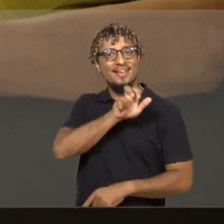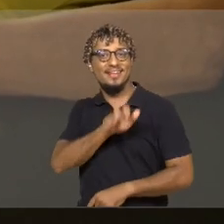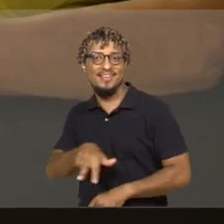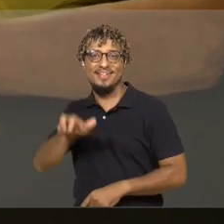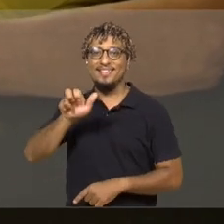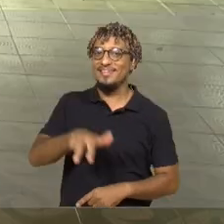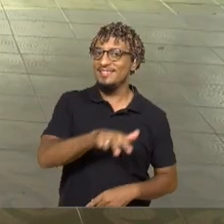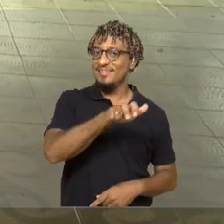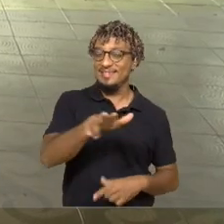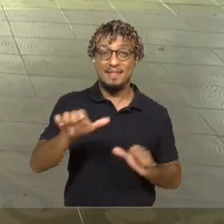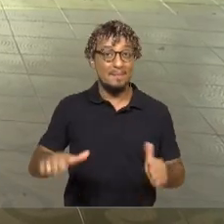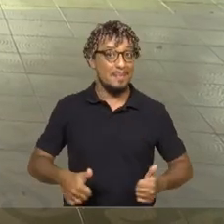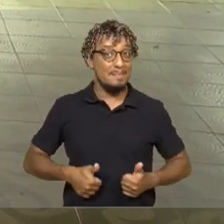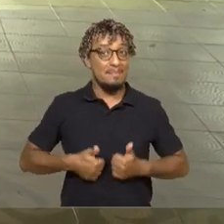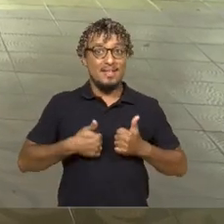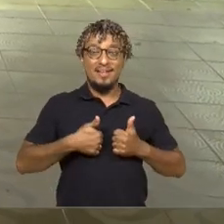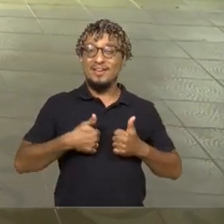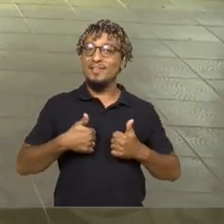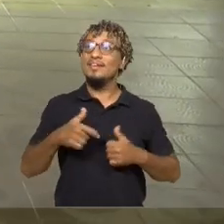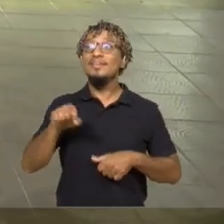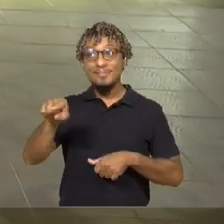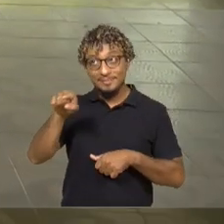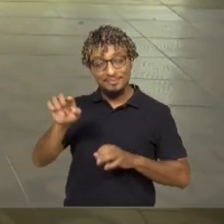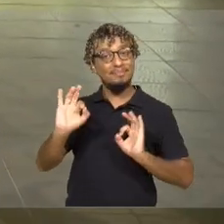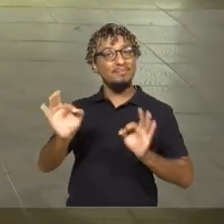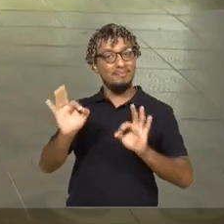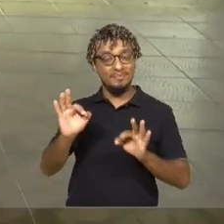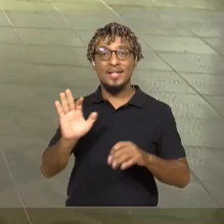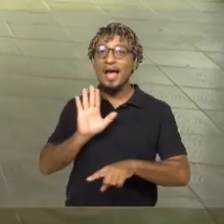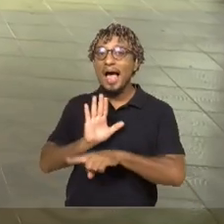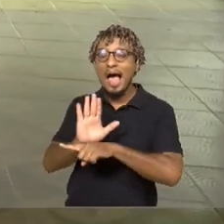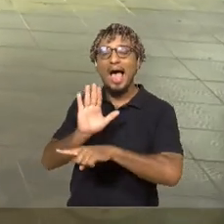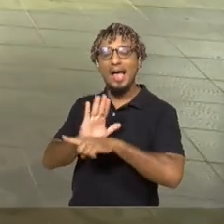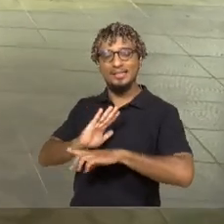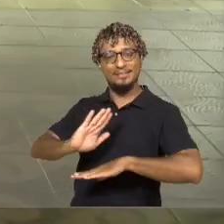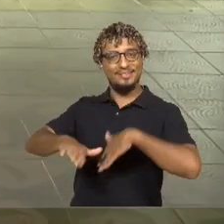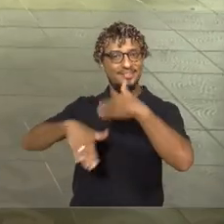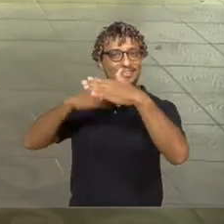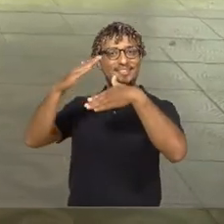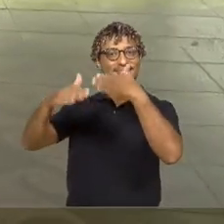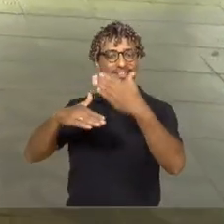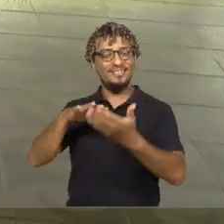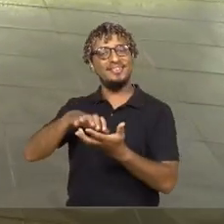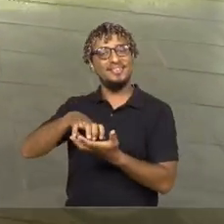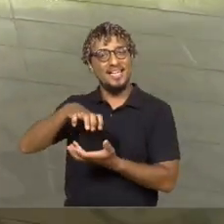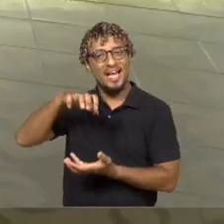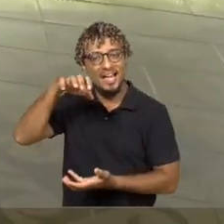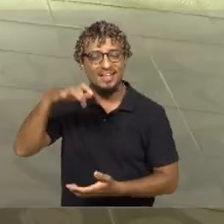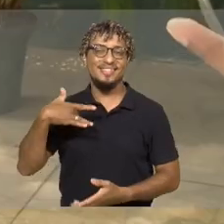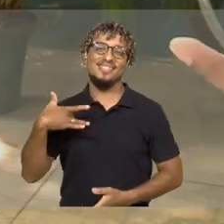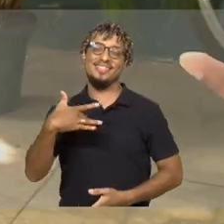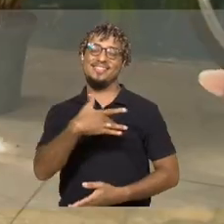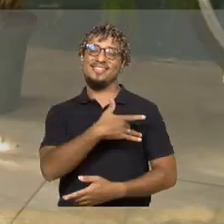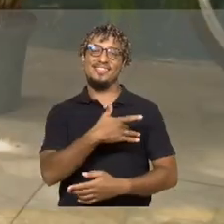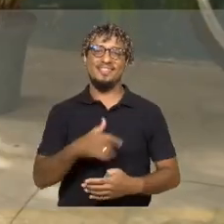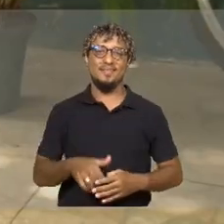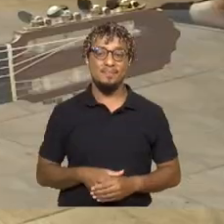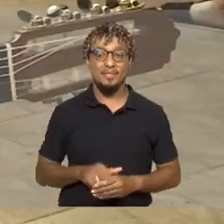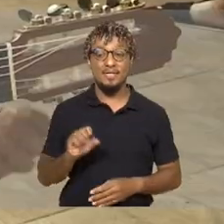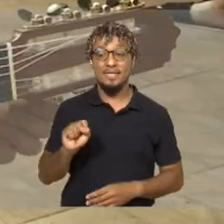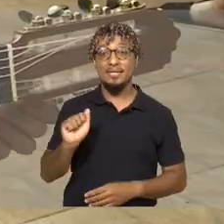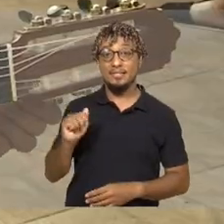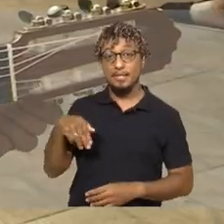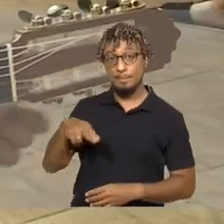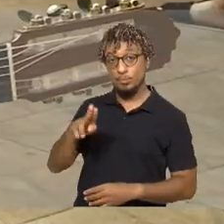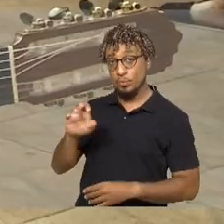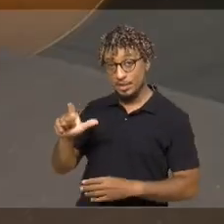gente vê a musicoterapia um excelente mecanismo de ajuda no processo de envelhecimento saudável. Samuel e